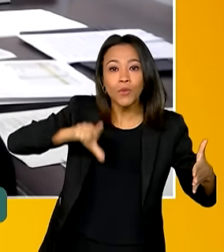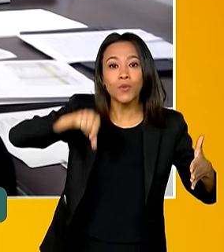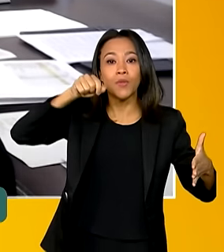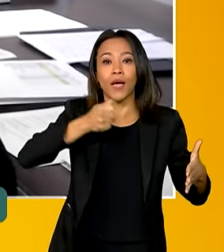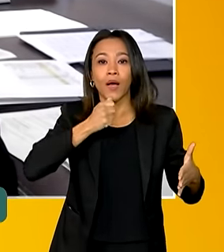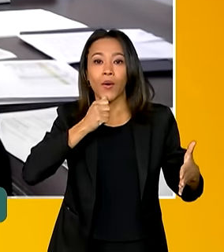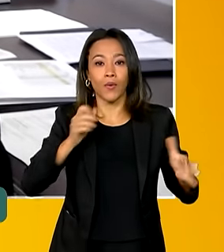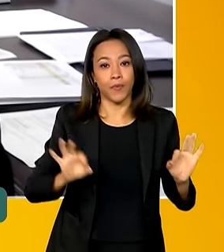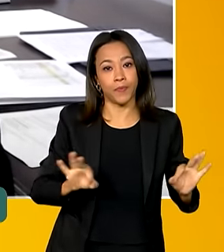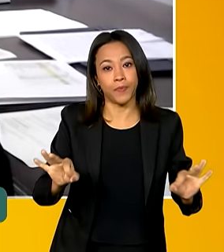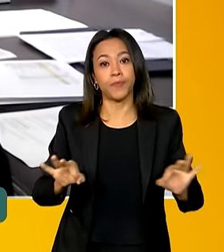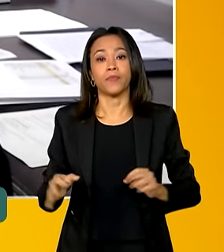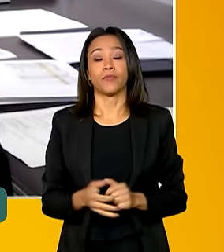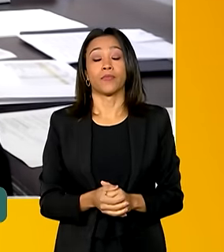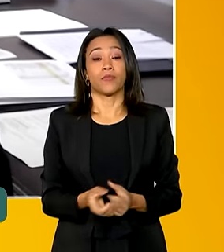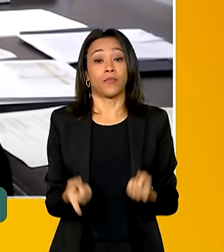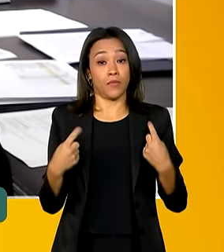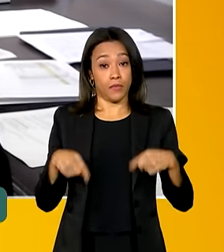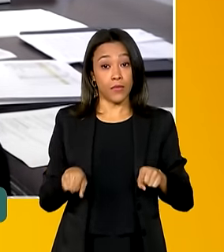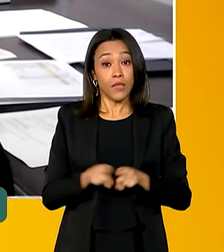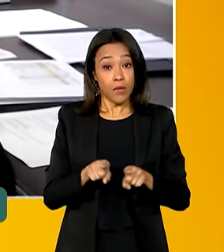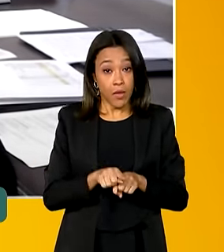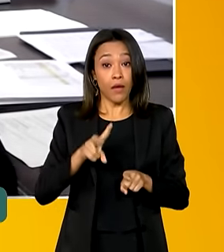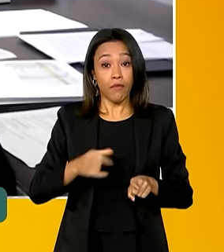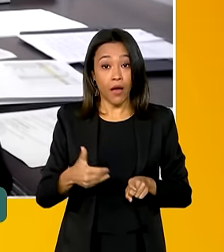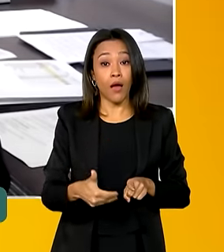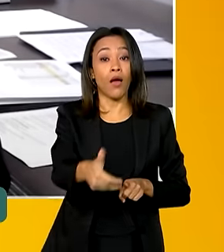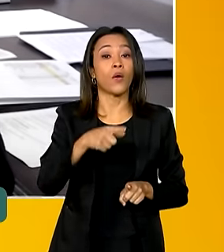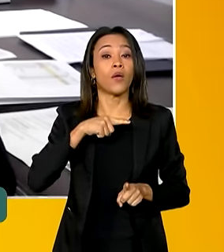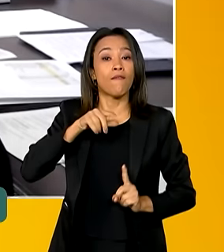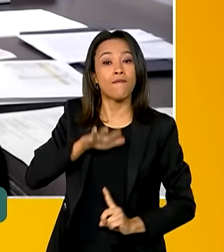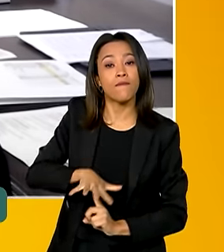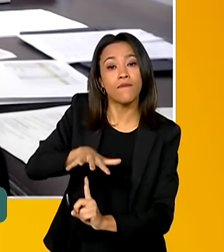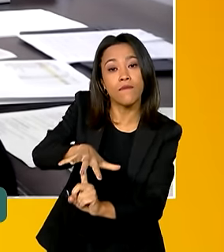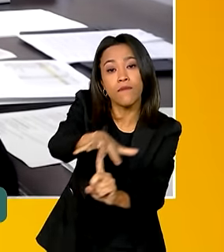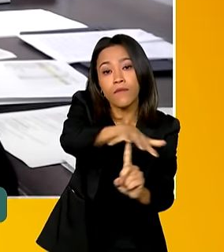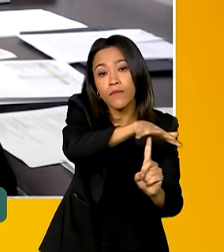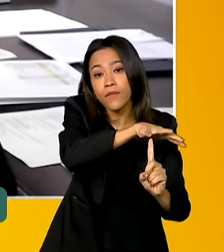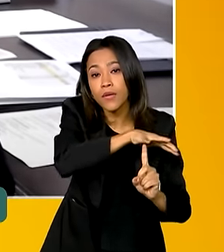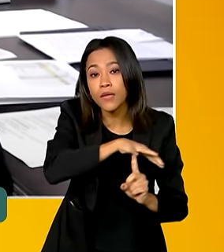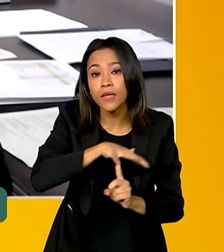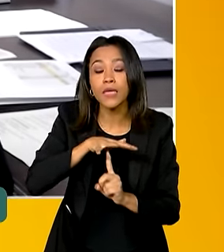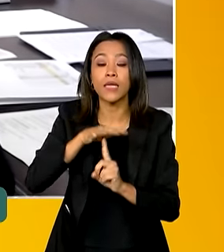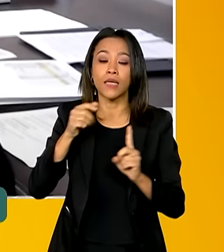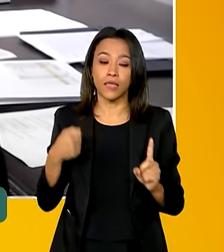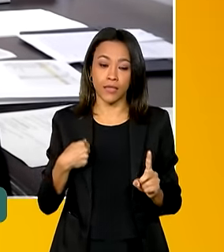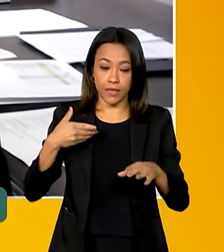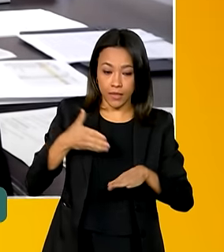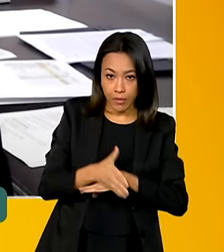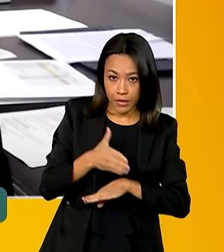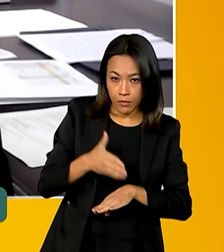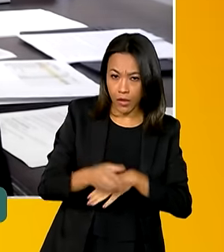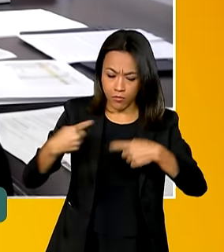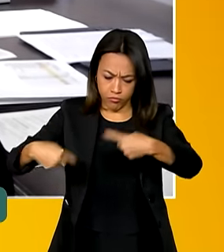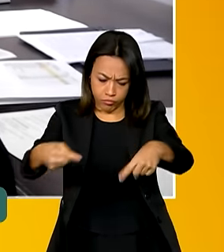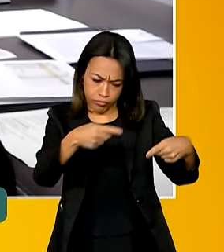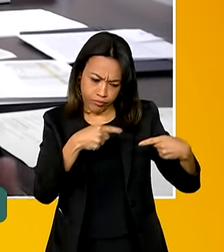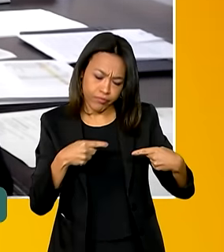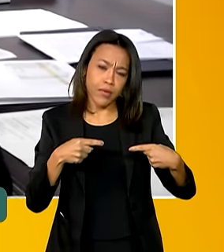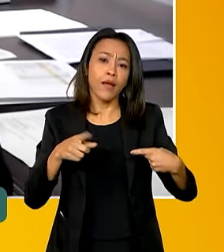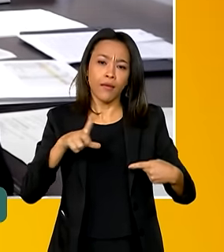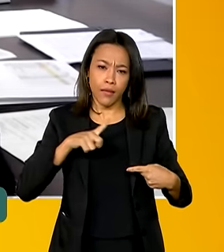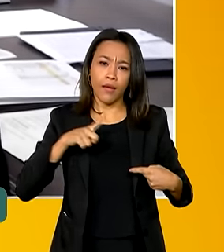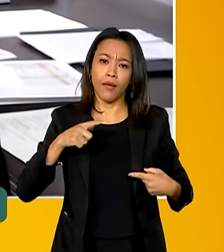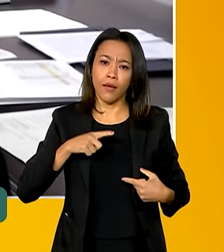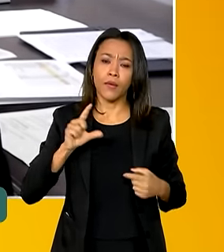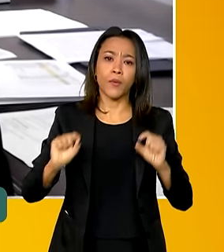Também nós teremos feiras. Todo o Boulevard Olímpico, além dos espaços para debates, terão